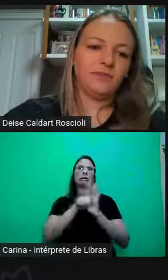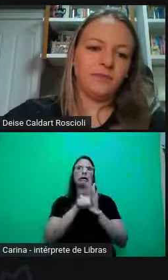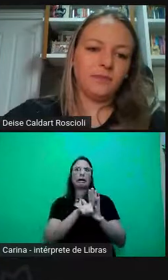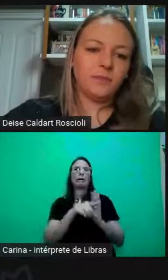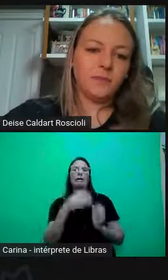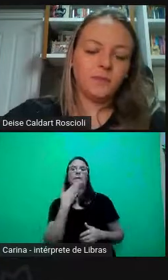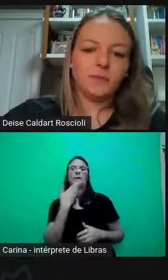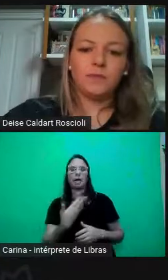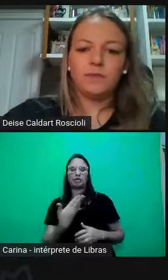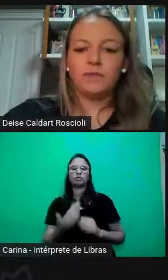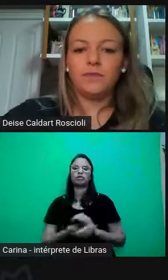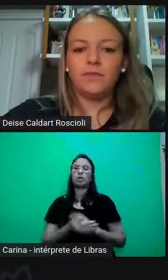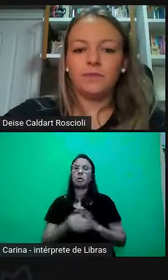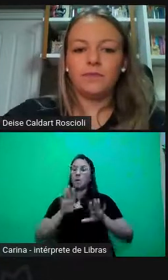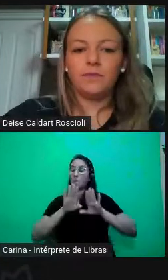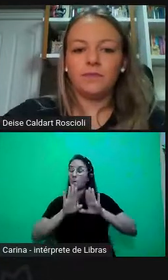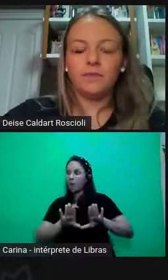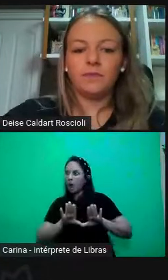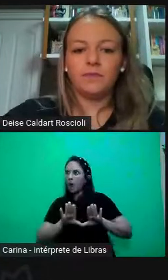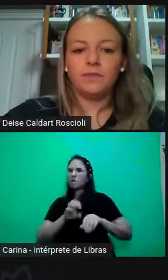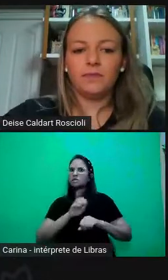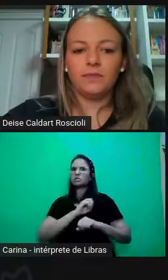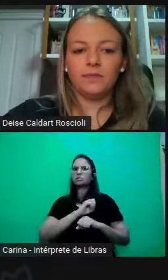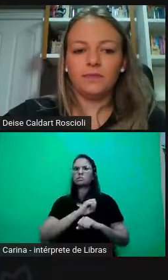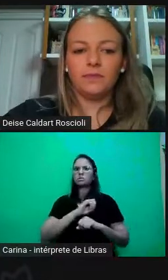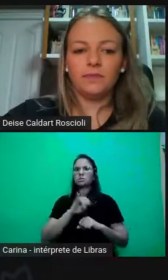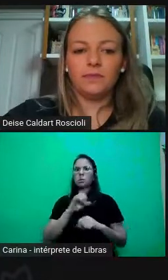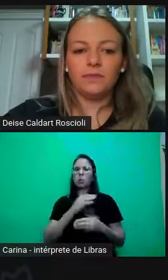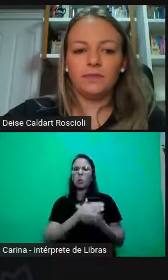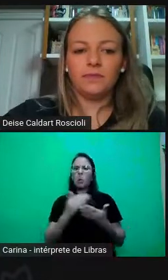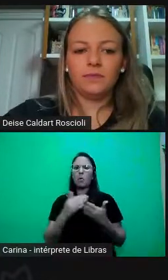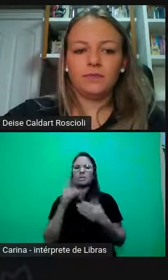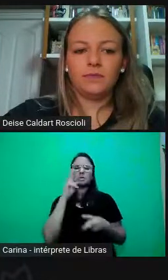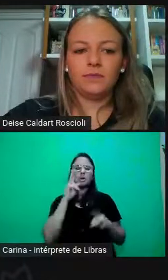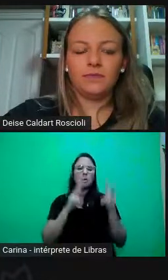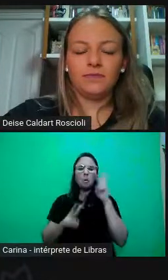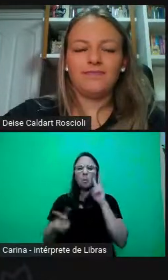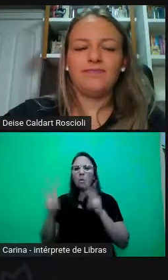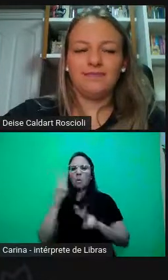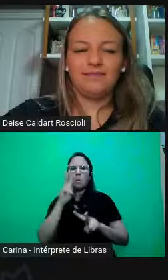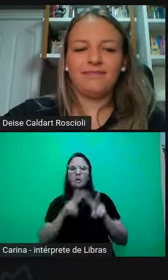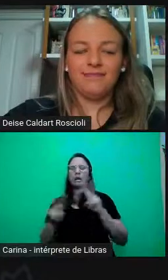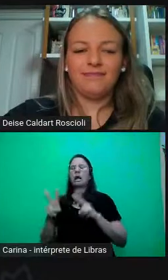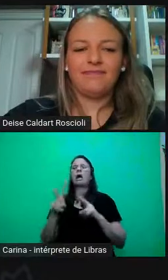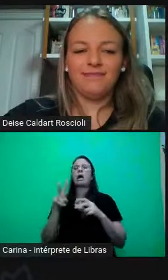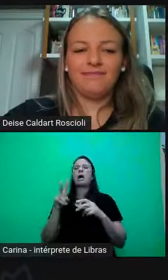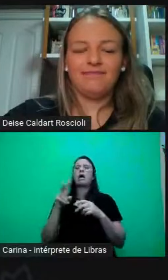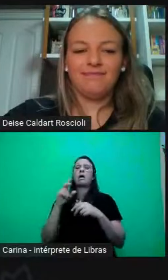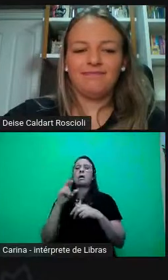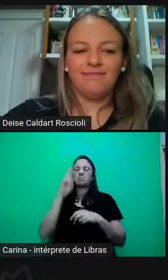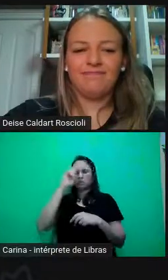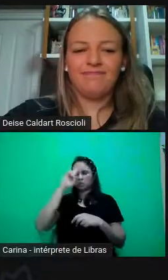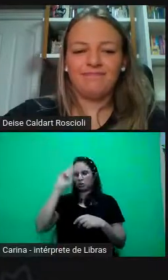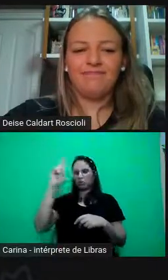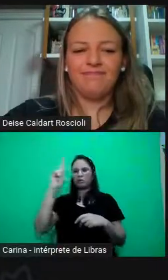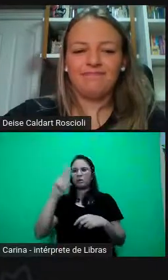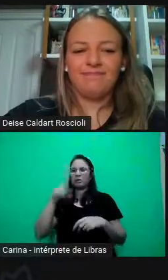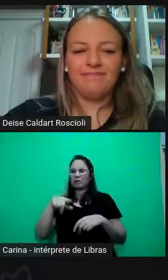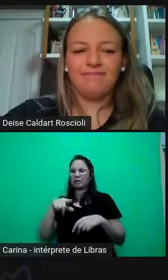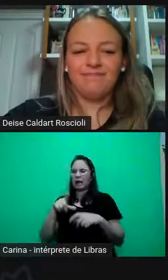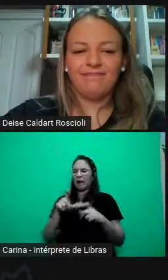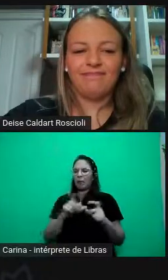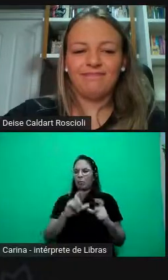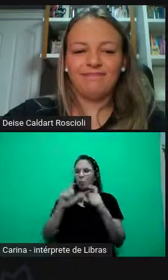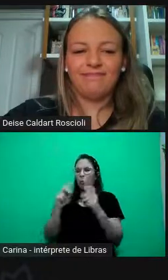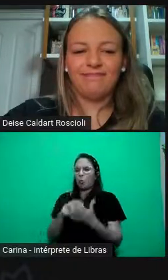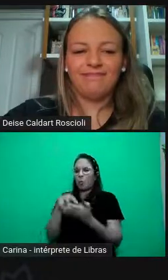Só que, quando a gente vai olhando para as posições de liderança, que são as posições estratégicas, que são